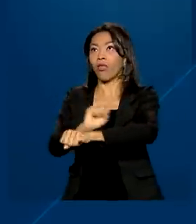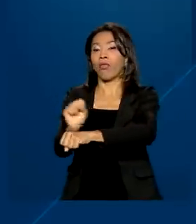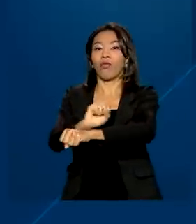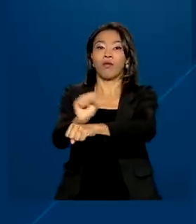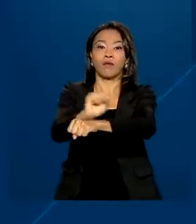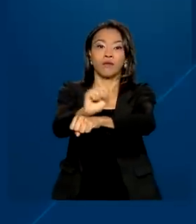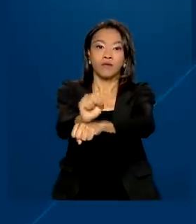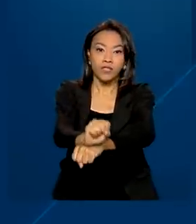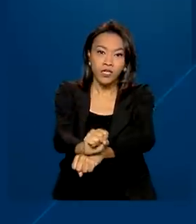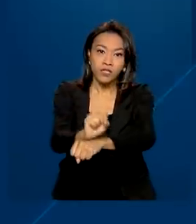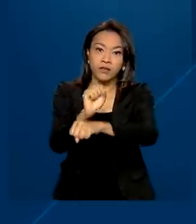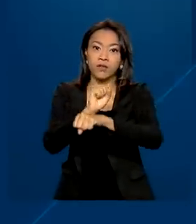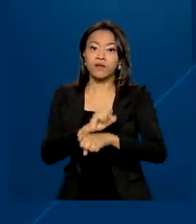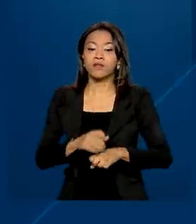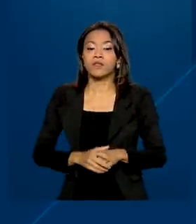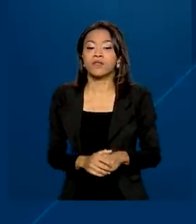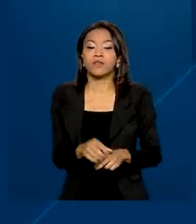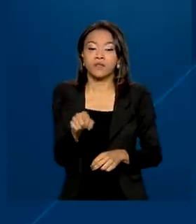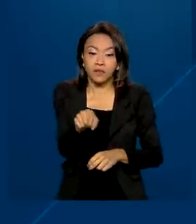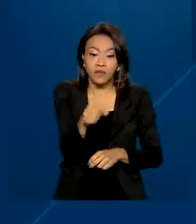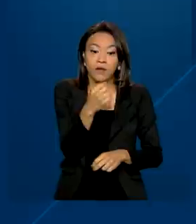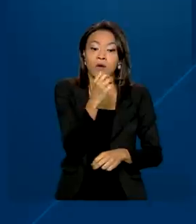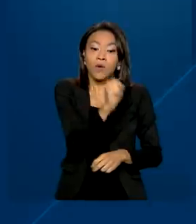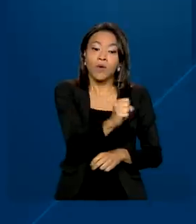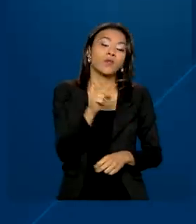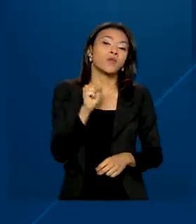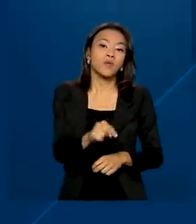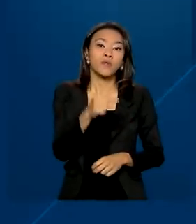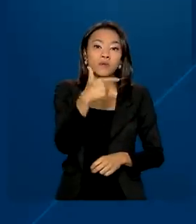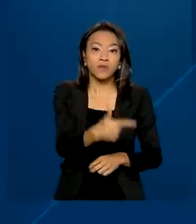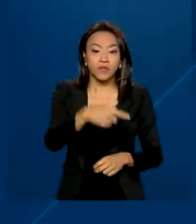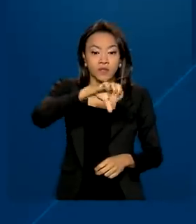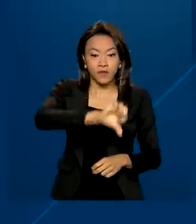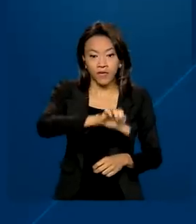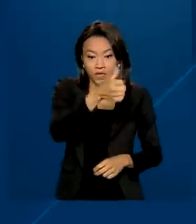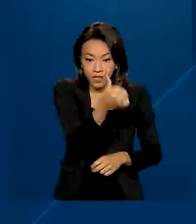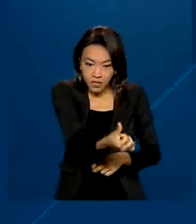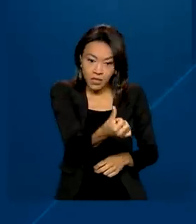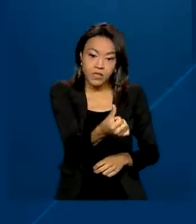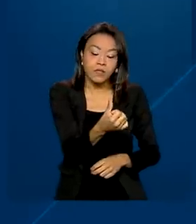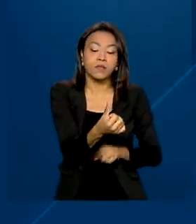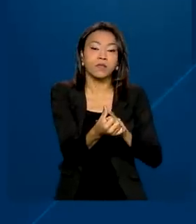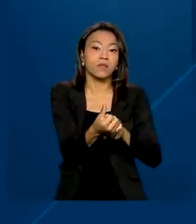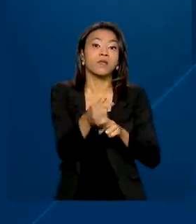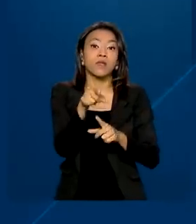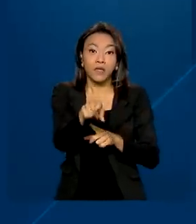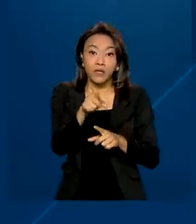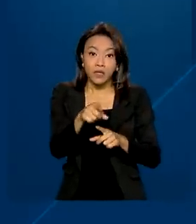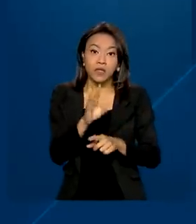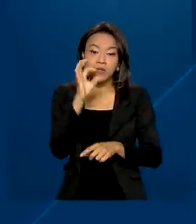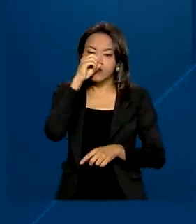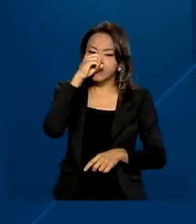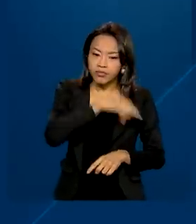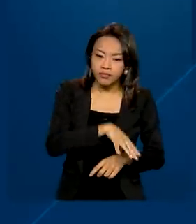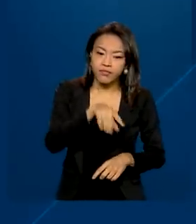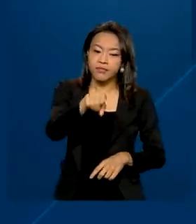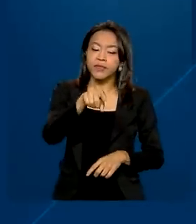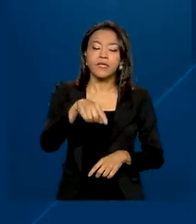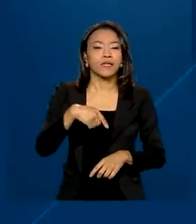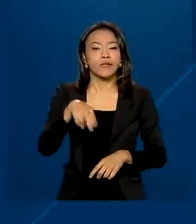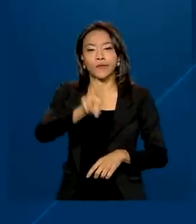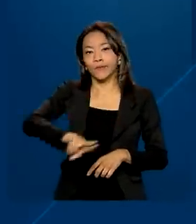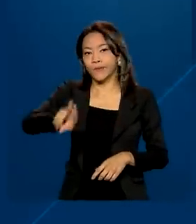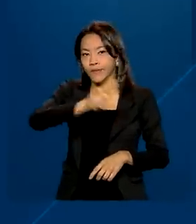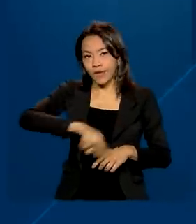foram emitidos 8.296 autos de infração relacionados ao uso do cinto de